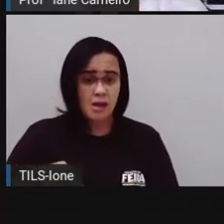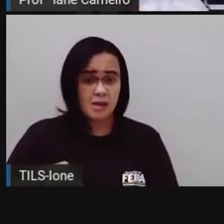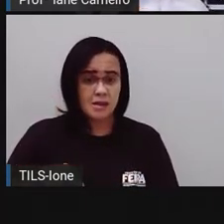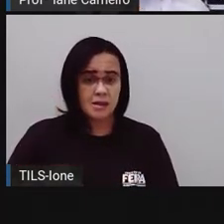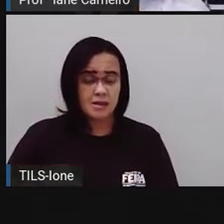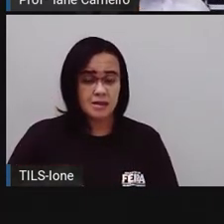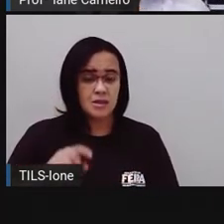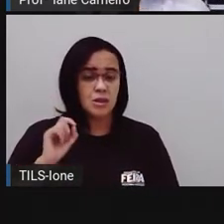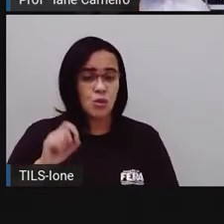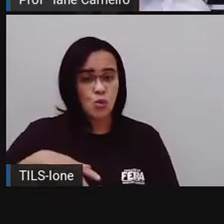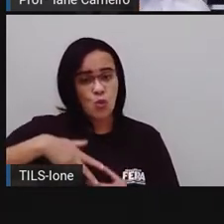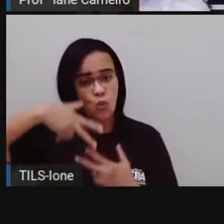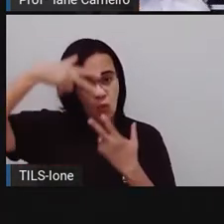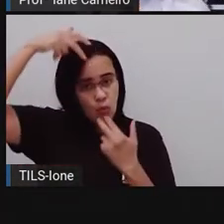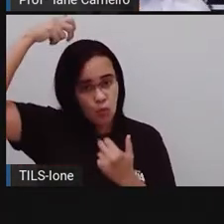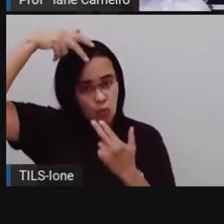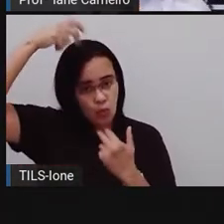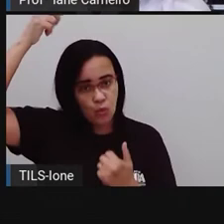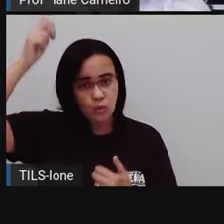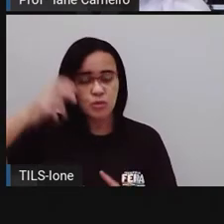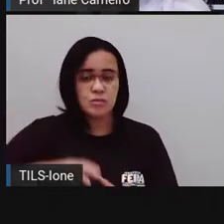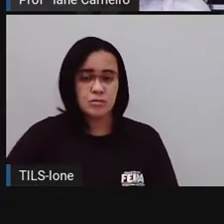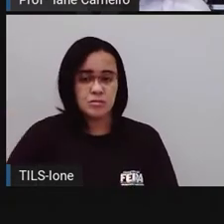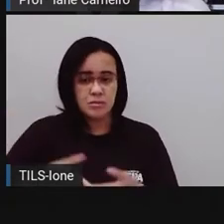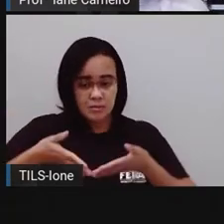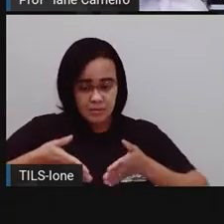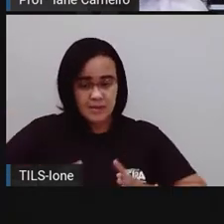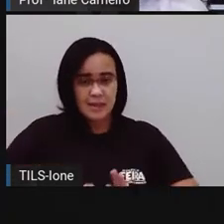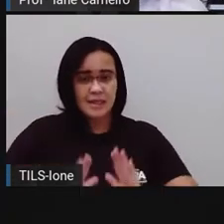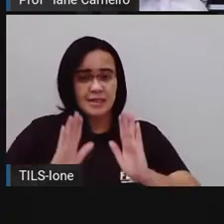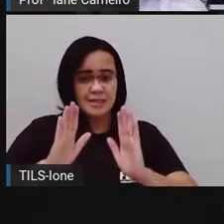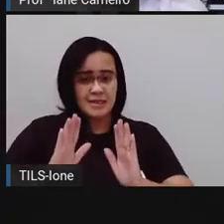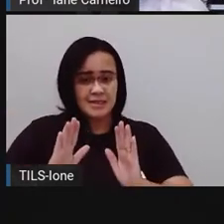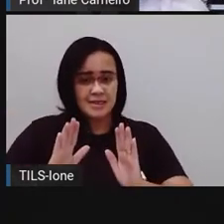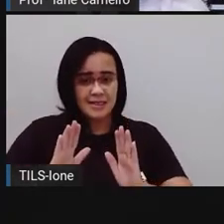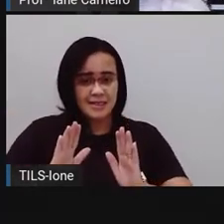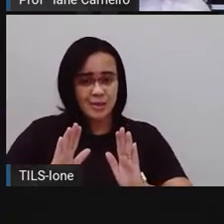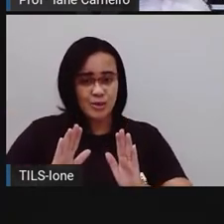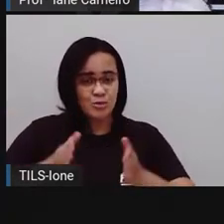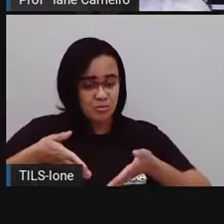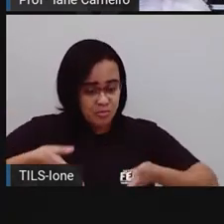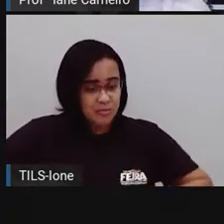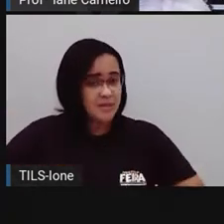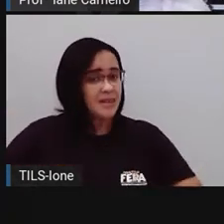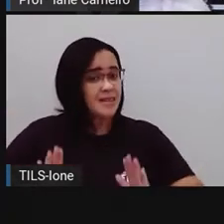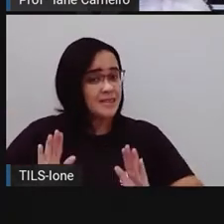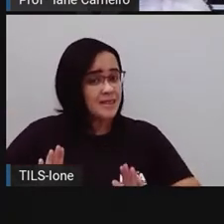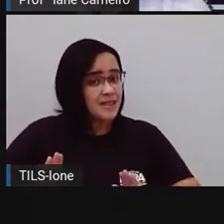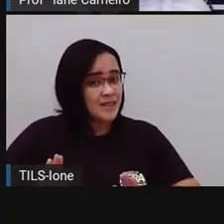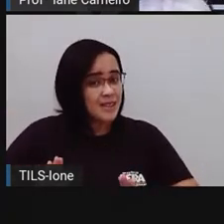Cabrito. Que nasceu da... O cabrito nasce de quem?